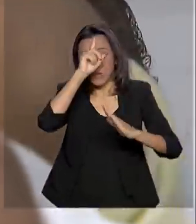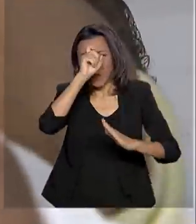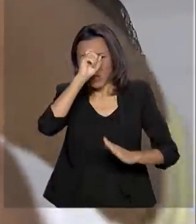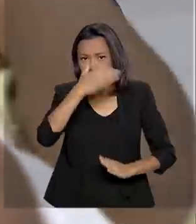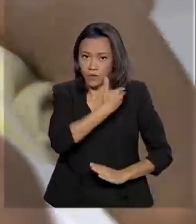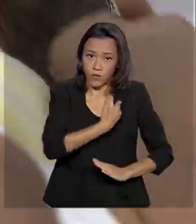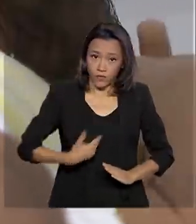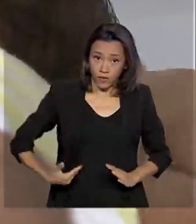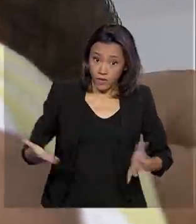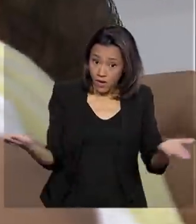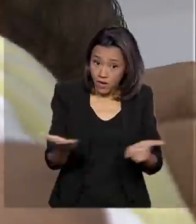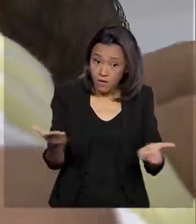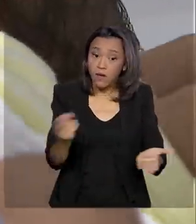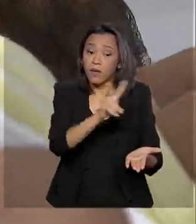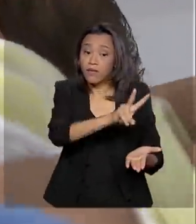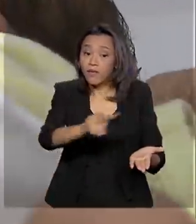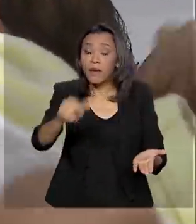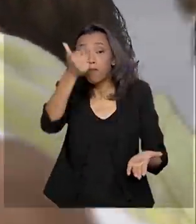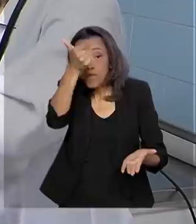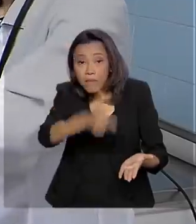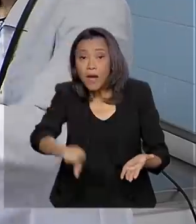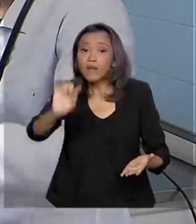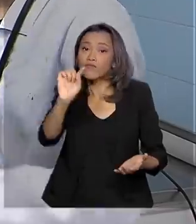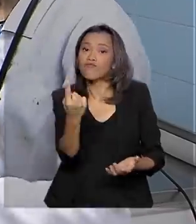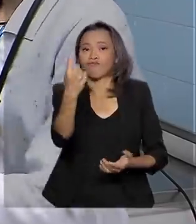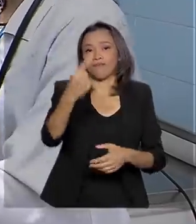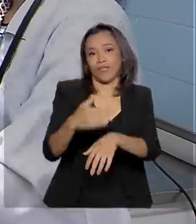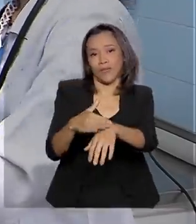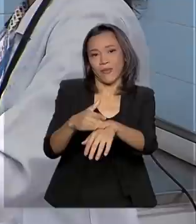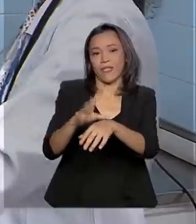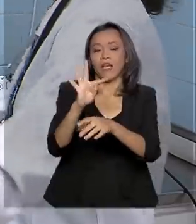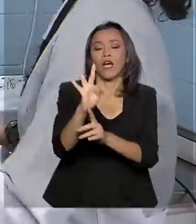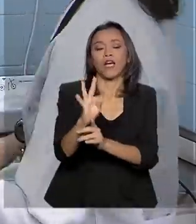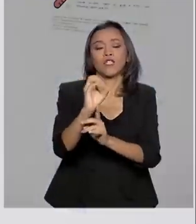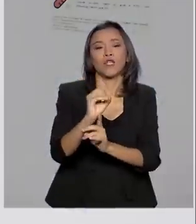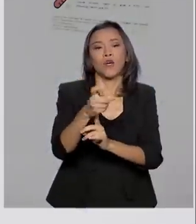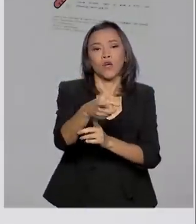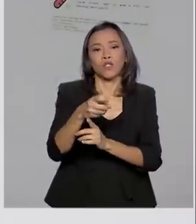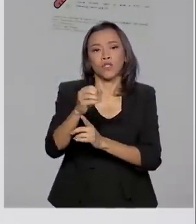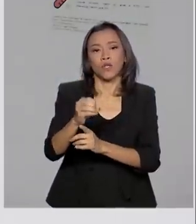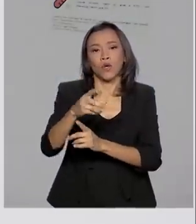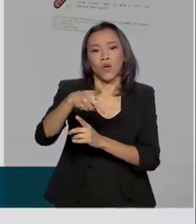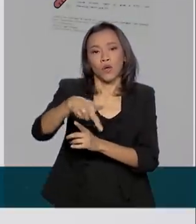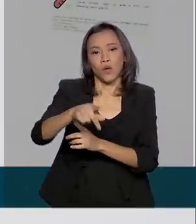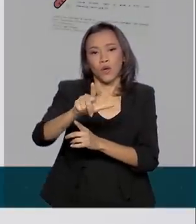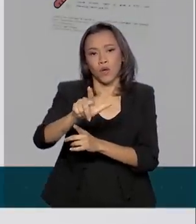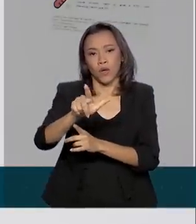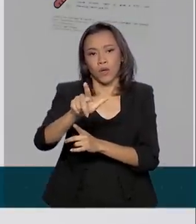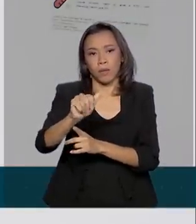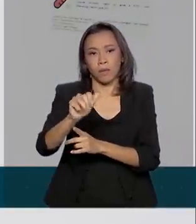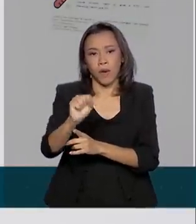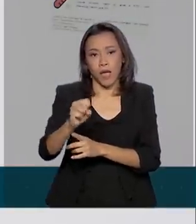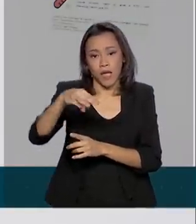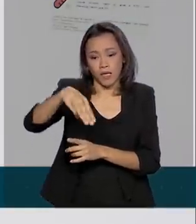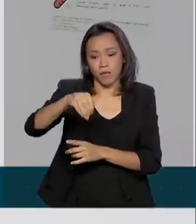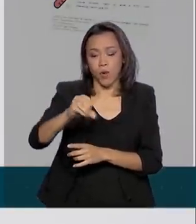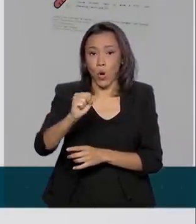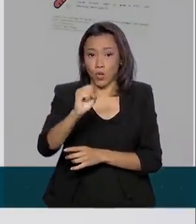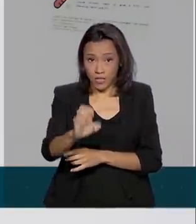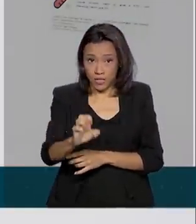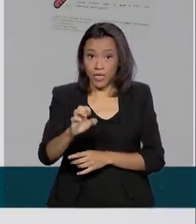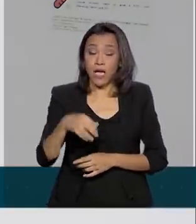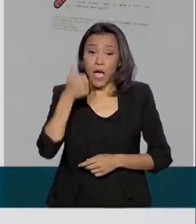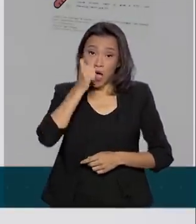agora vai detectar mais uma, a toxoplasmose. A toxoplasmose é passada da